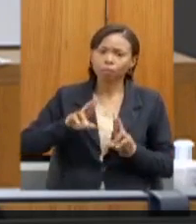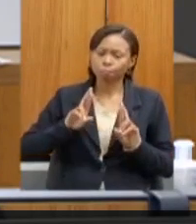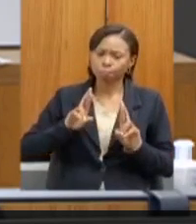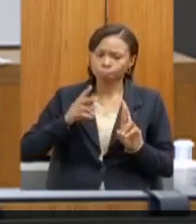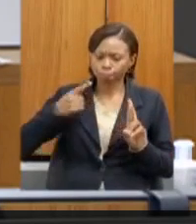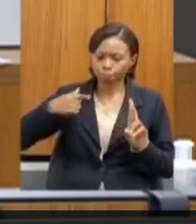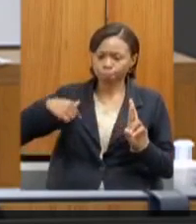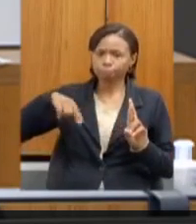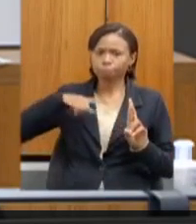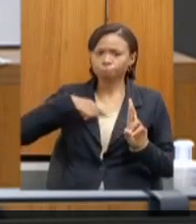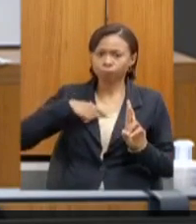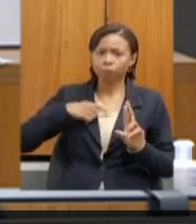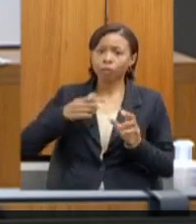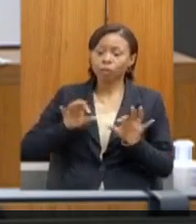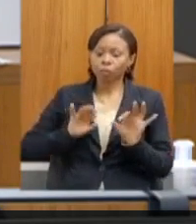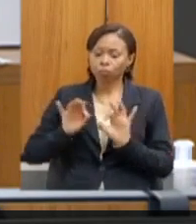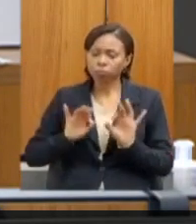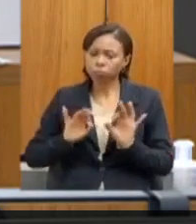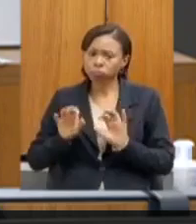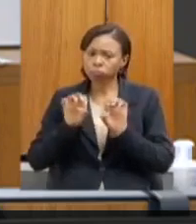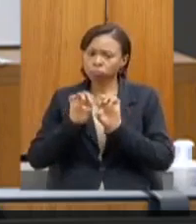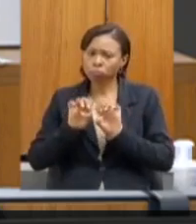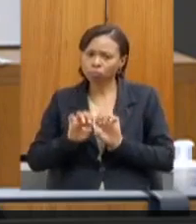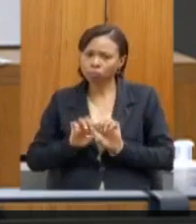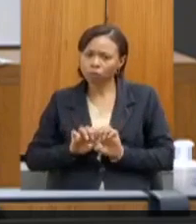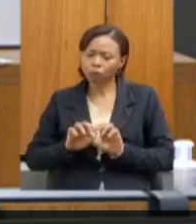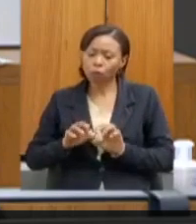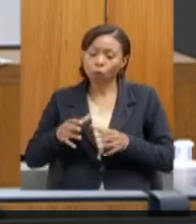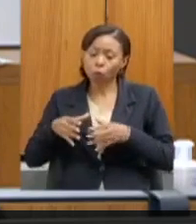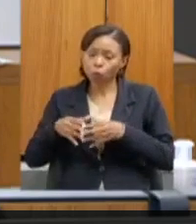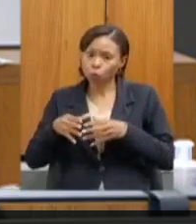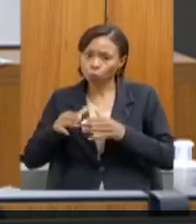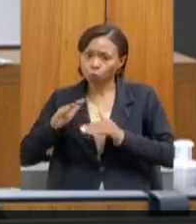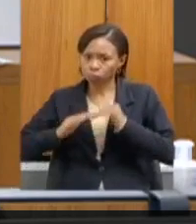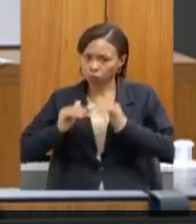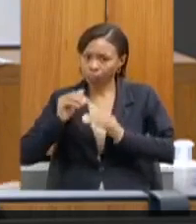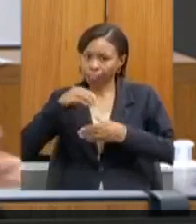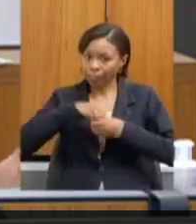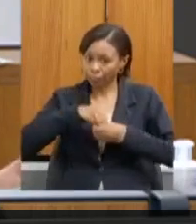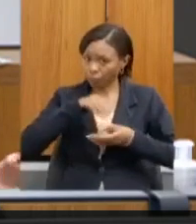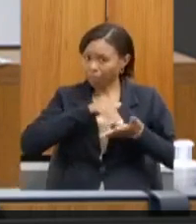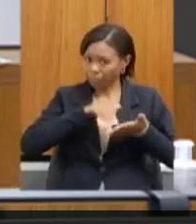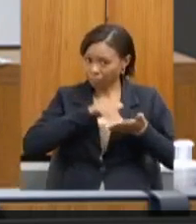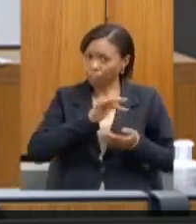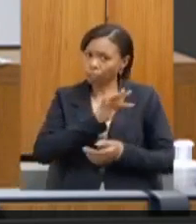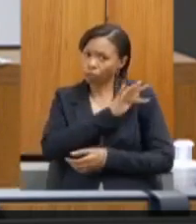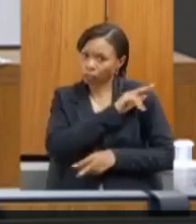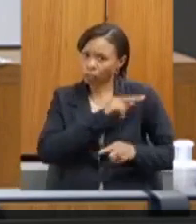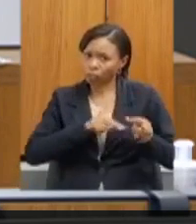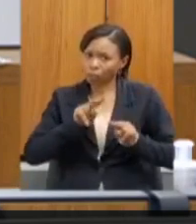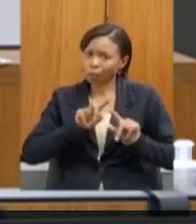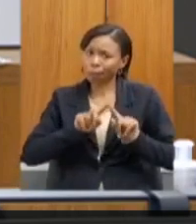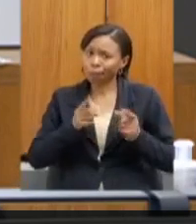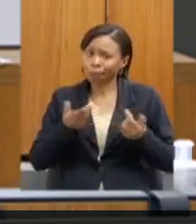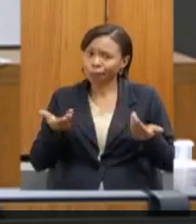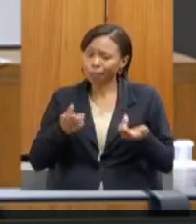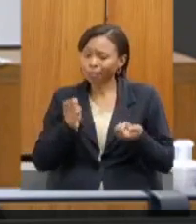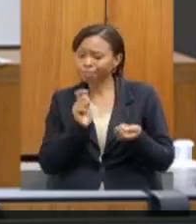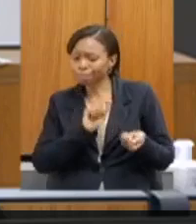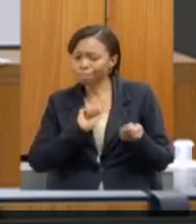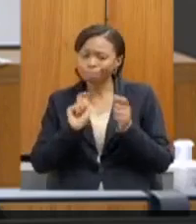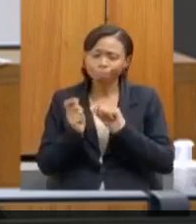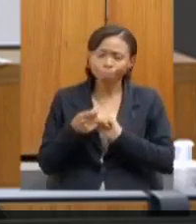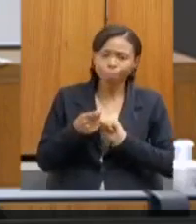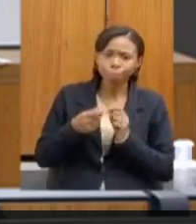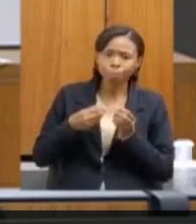equipe na nossa subsecretaria de fiscalização, mas hoje estamos, inclusive, repensando esse processo, inclusive com a ajuda do